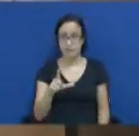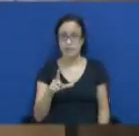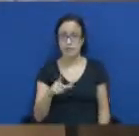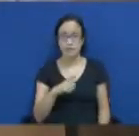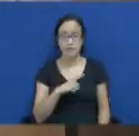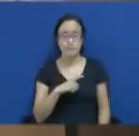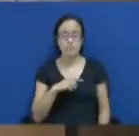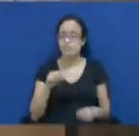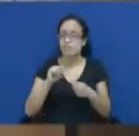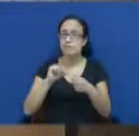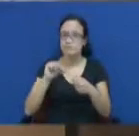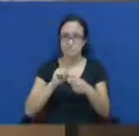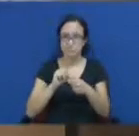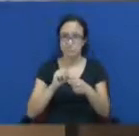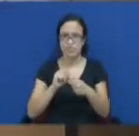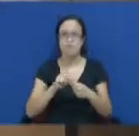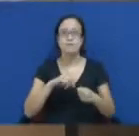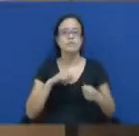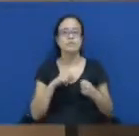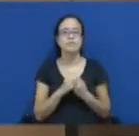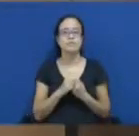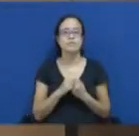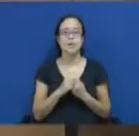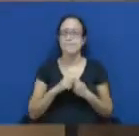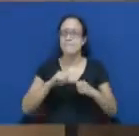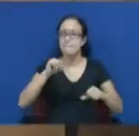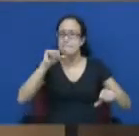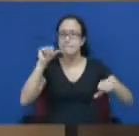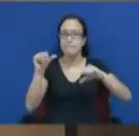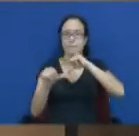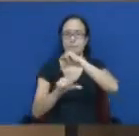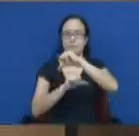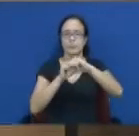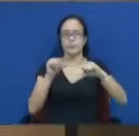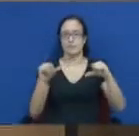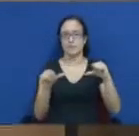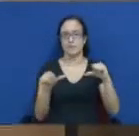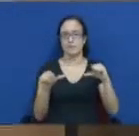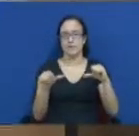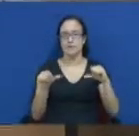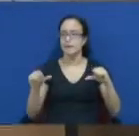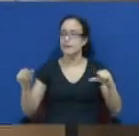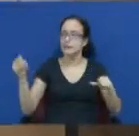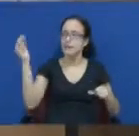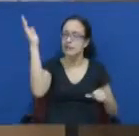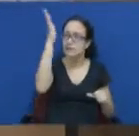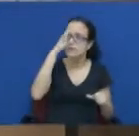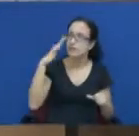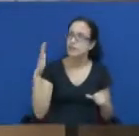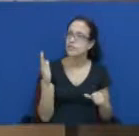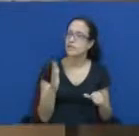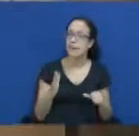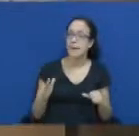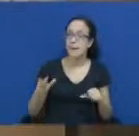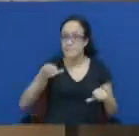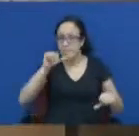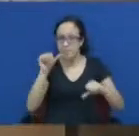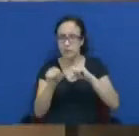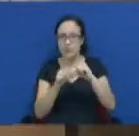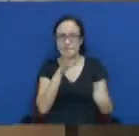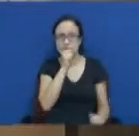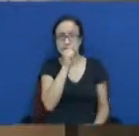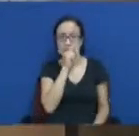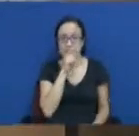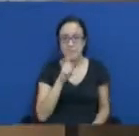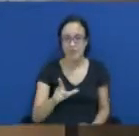figurar no cenário nacional como cidade sustentável. E na época,